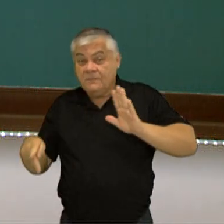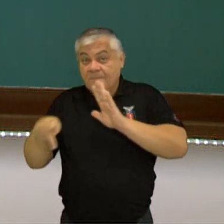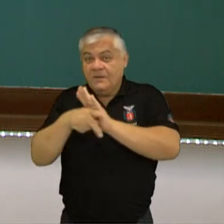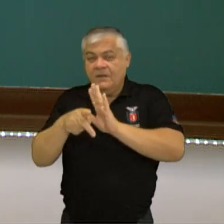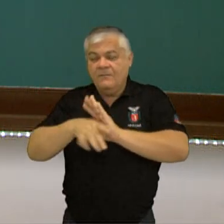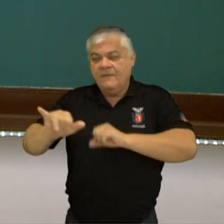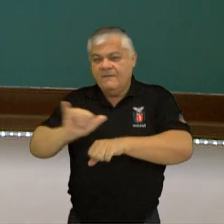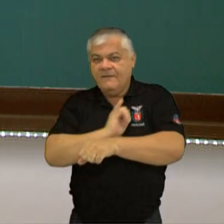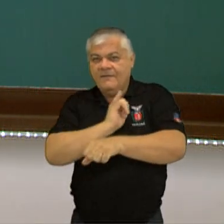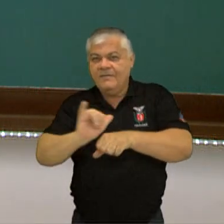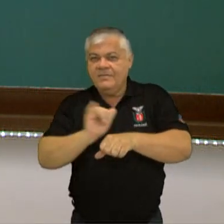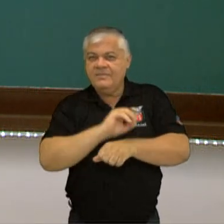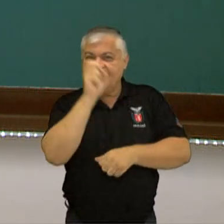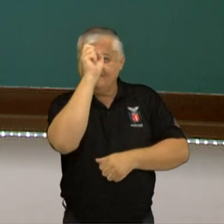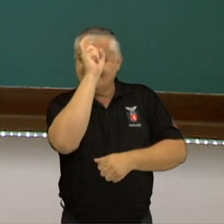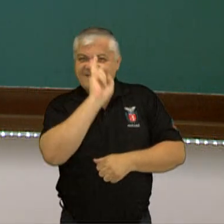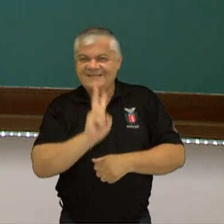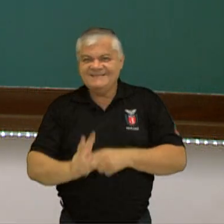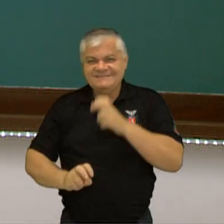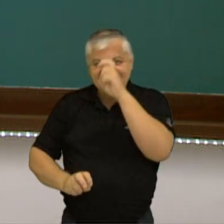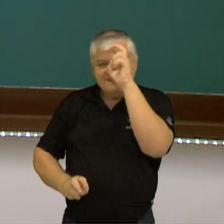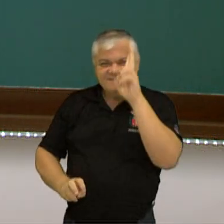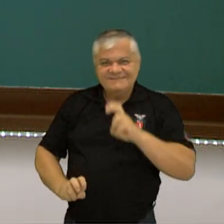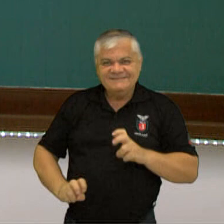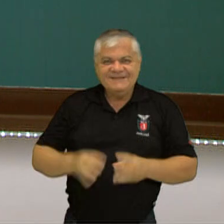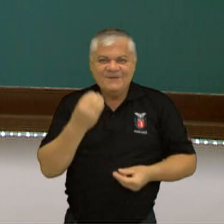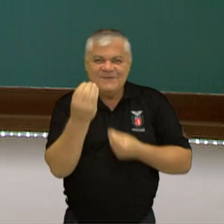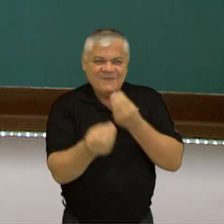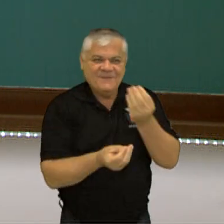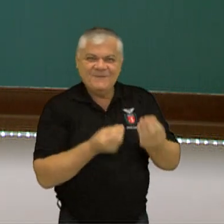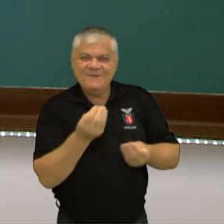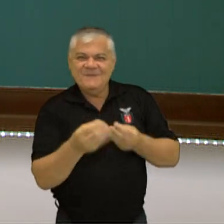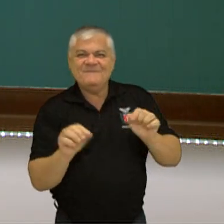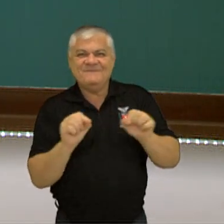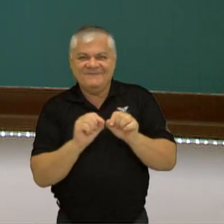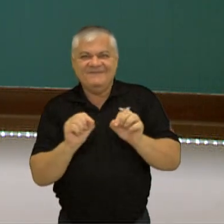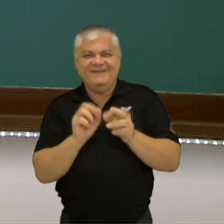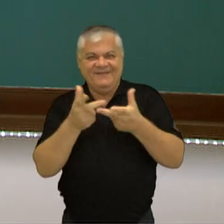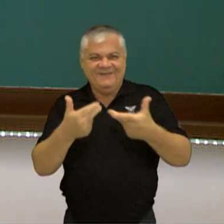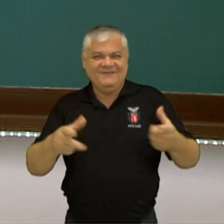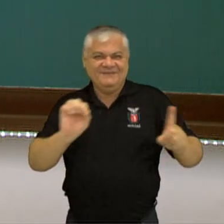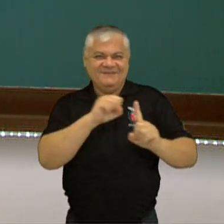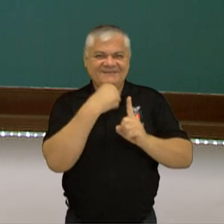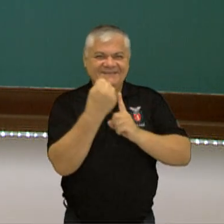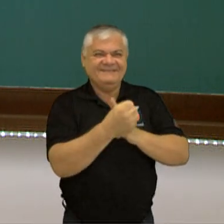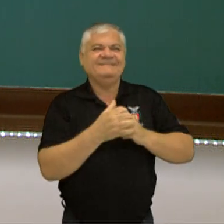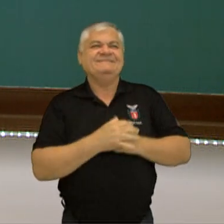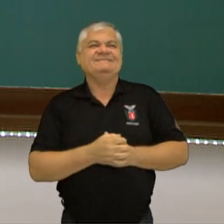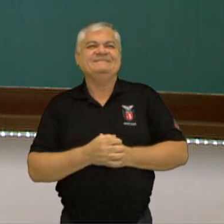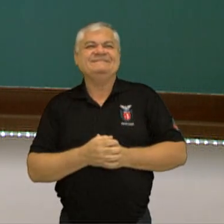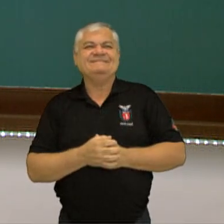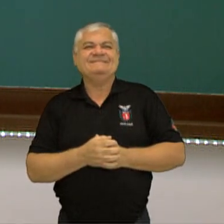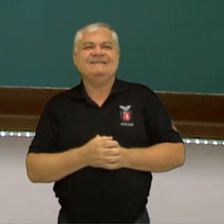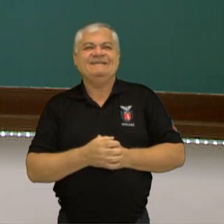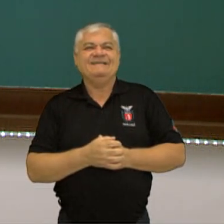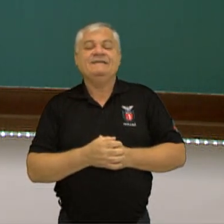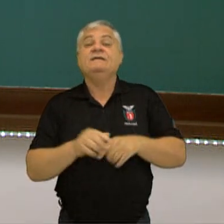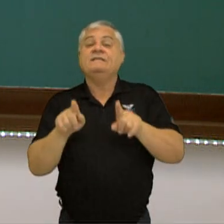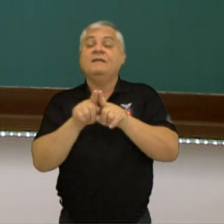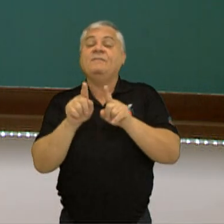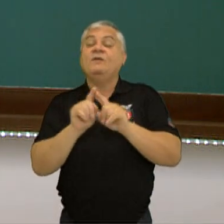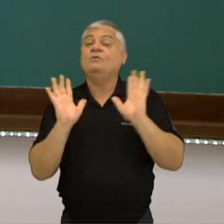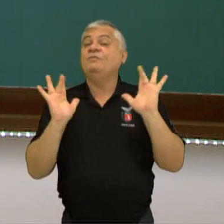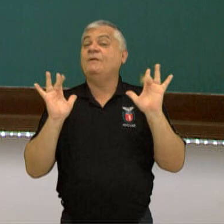malandragem ou para esperteza, como funciona toda essa parte da sociedade, né? A gente tem os